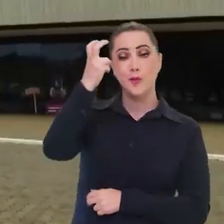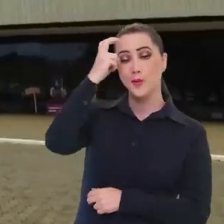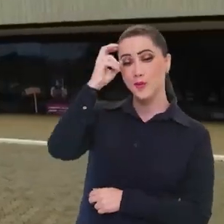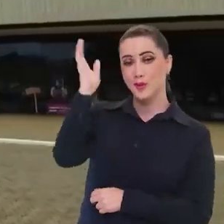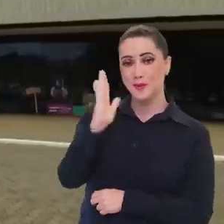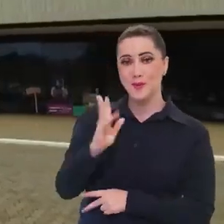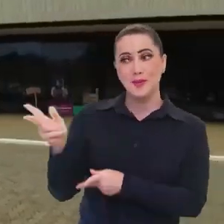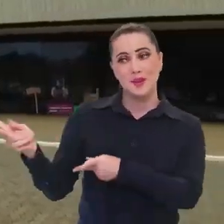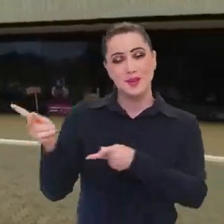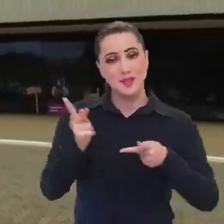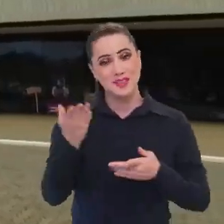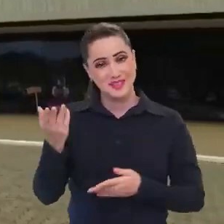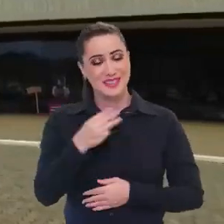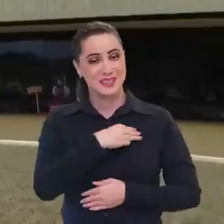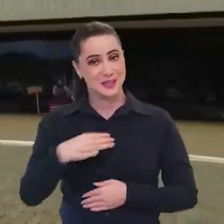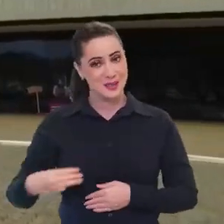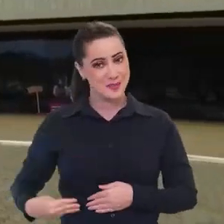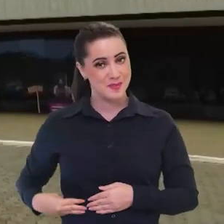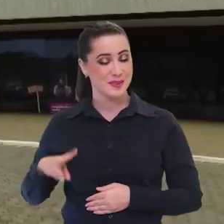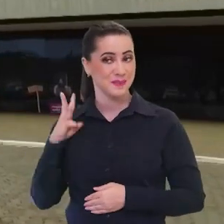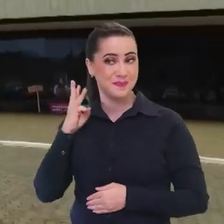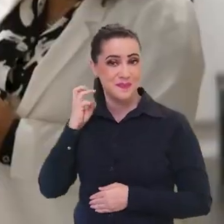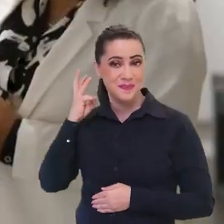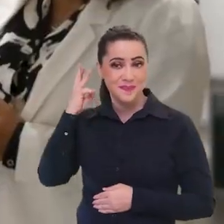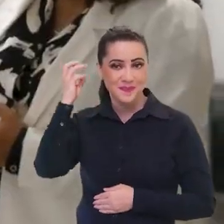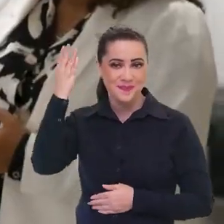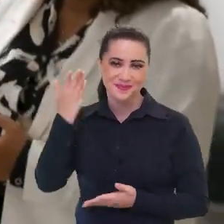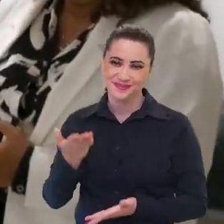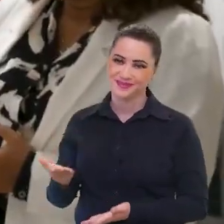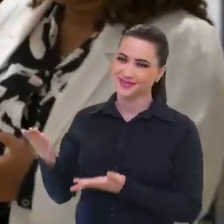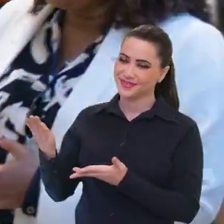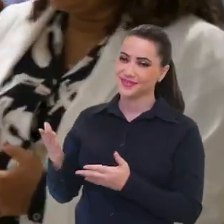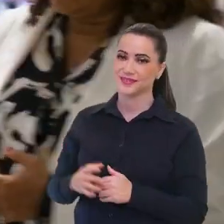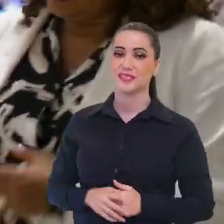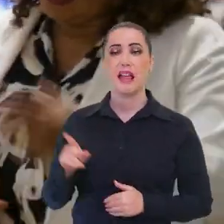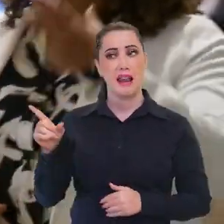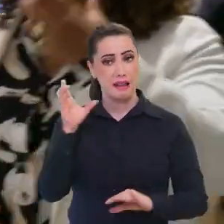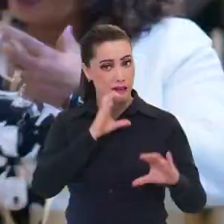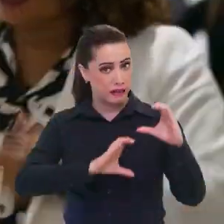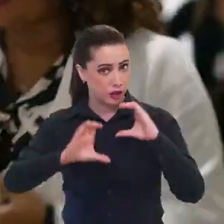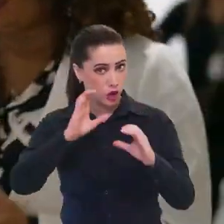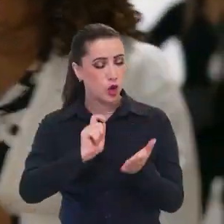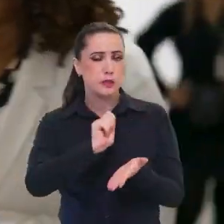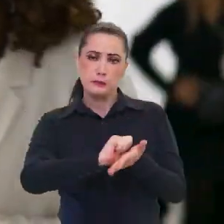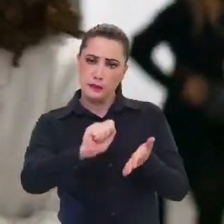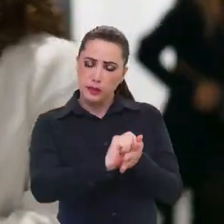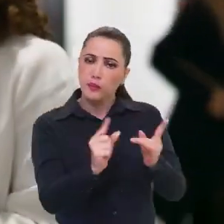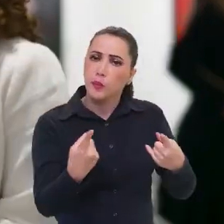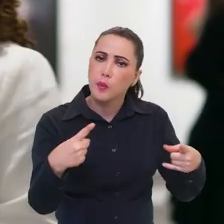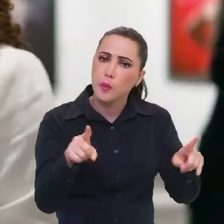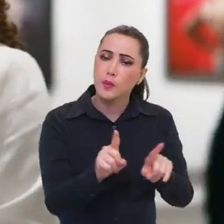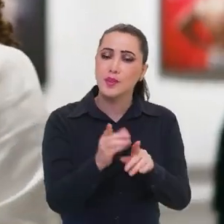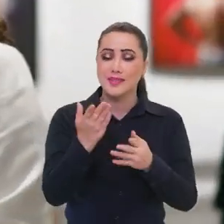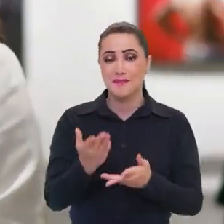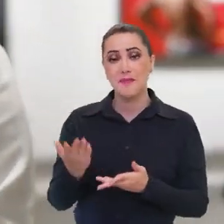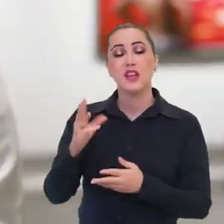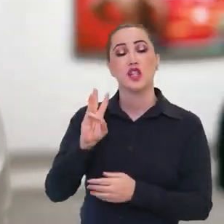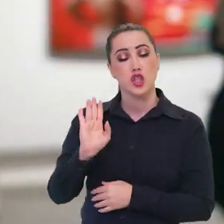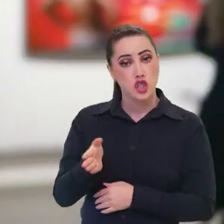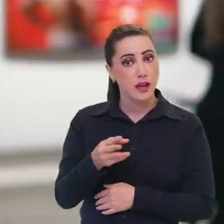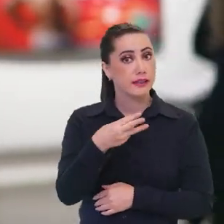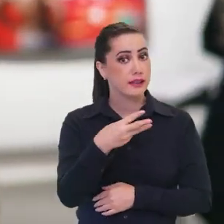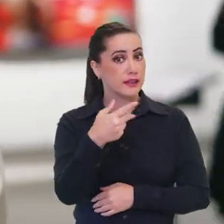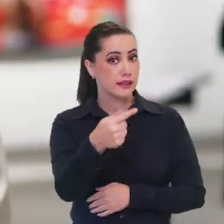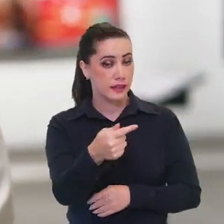e a nossa convidada é a ministra da cultura, Margarete Menezes. Cantora e compositora Margarete Menezes tem